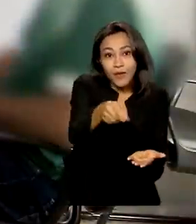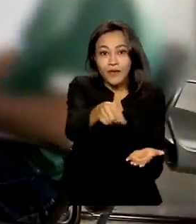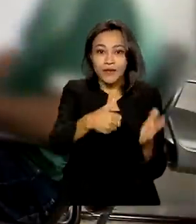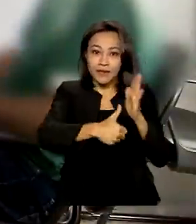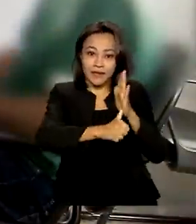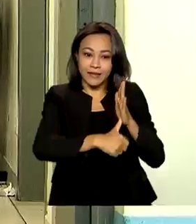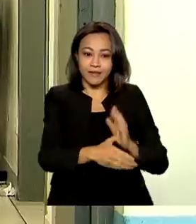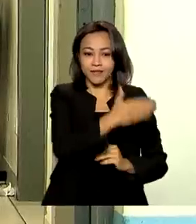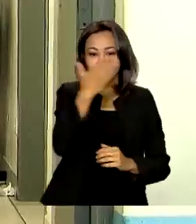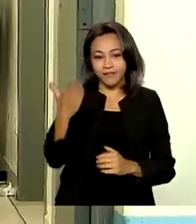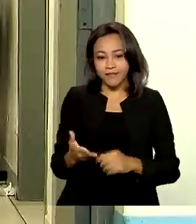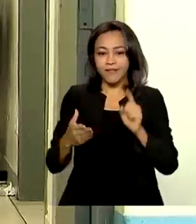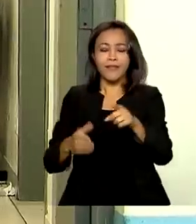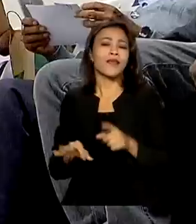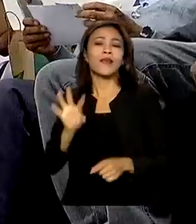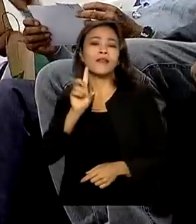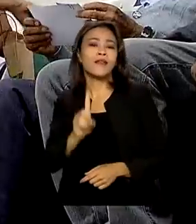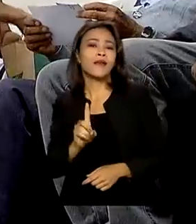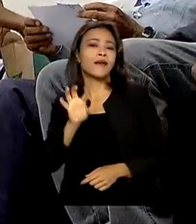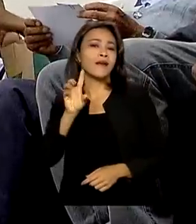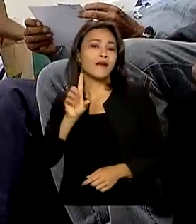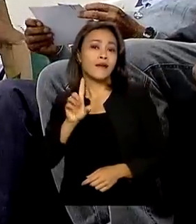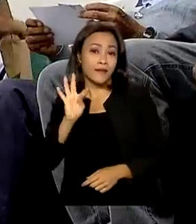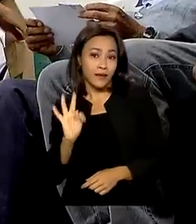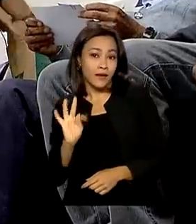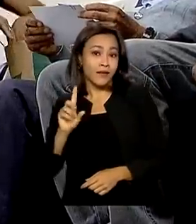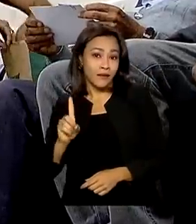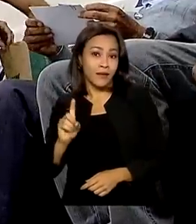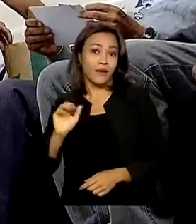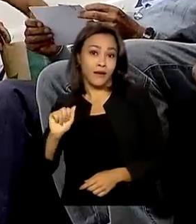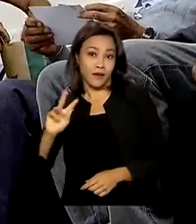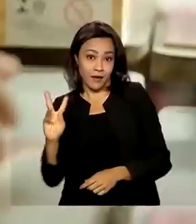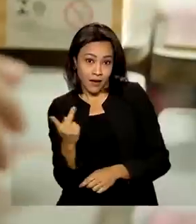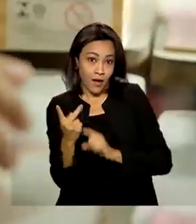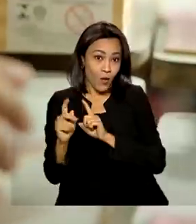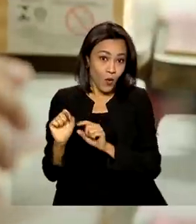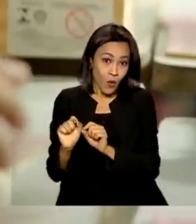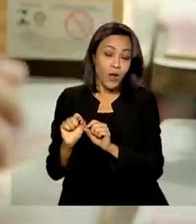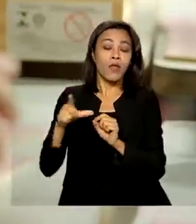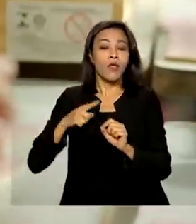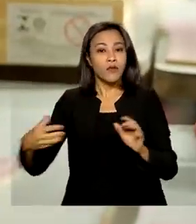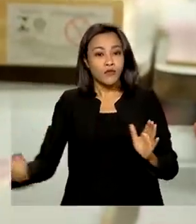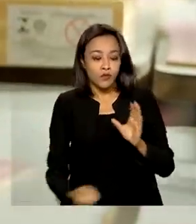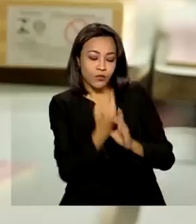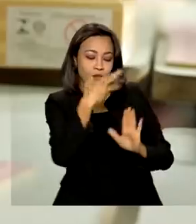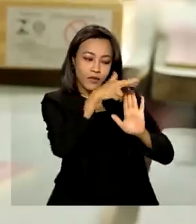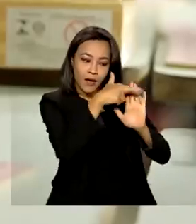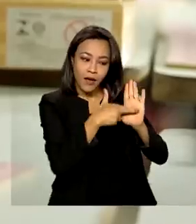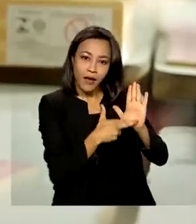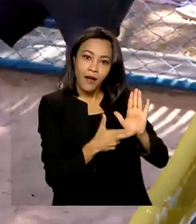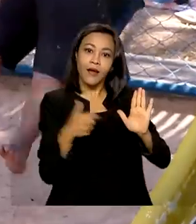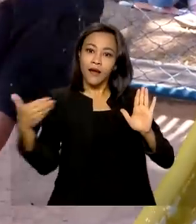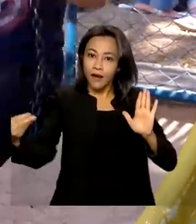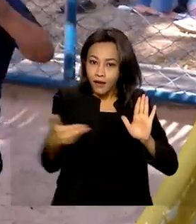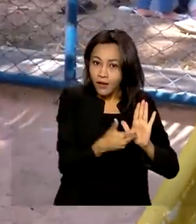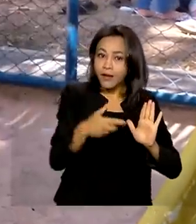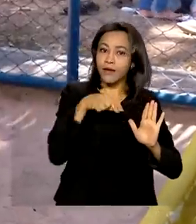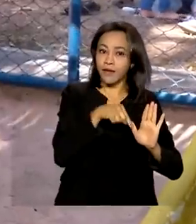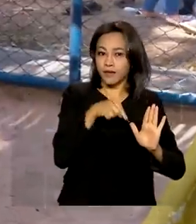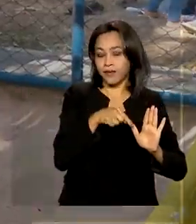TDAH. Ministério da Saúde aprova protocolo para transtorno do déficit de atenção com hiperatividade.